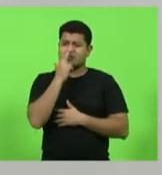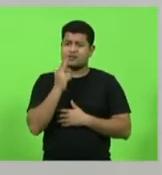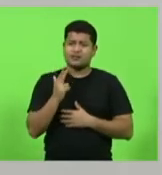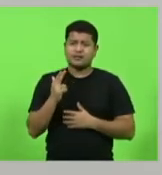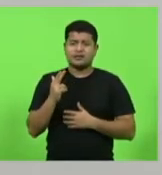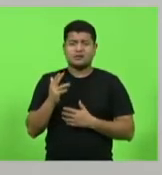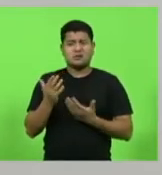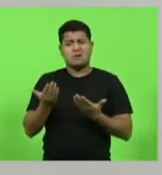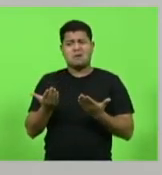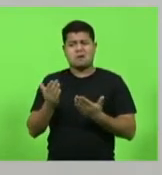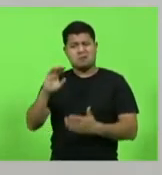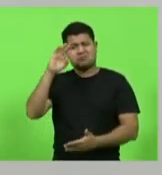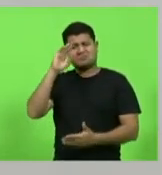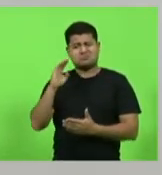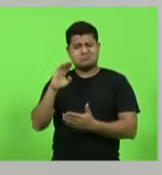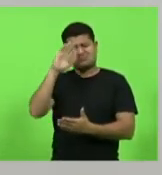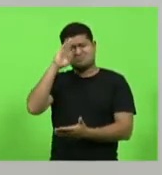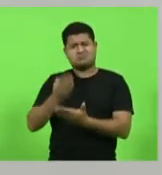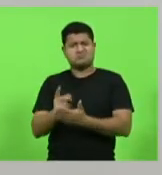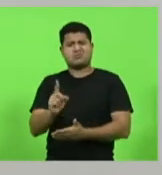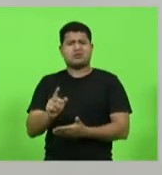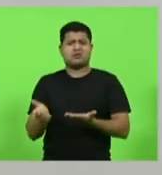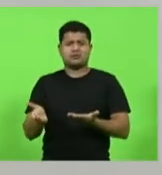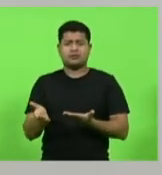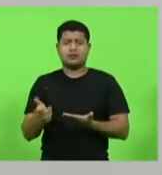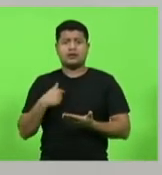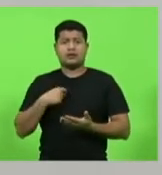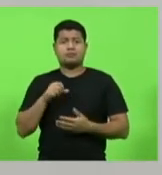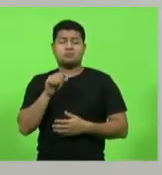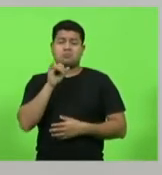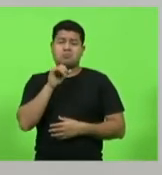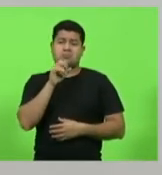ar de descrédito, como se fosse um assunto